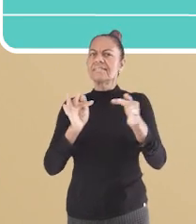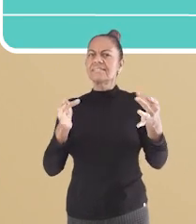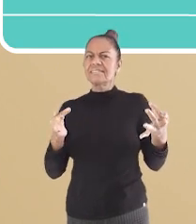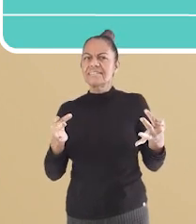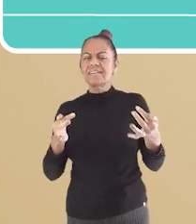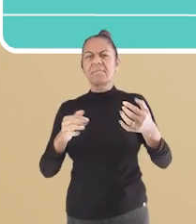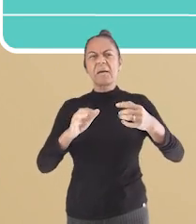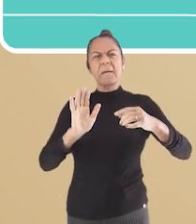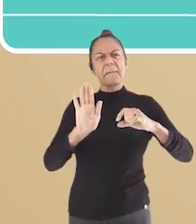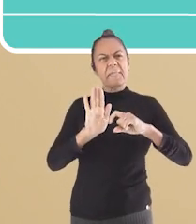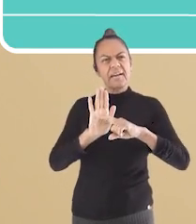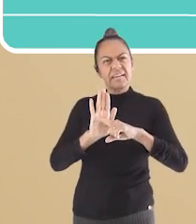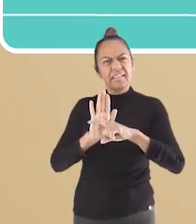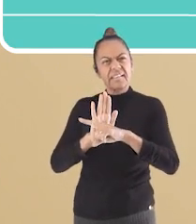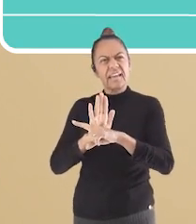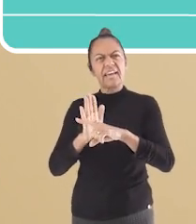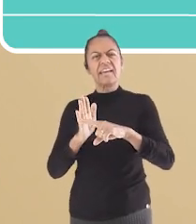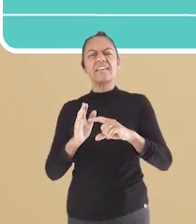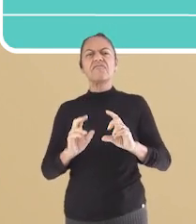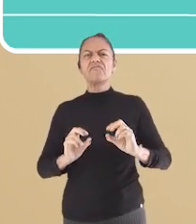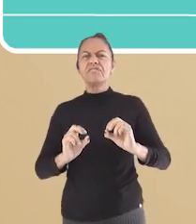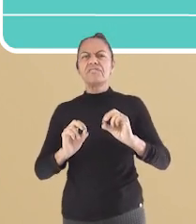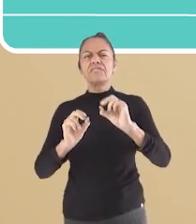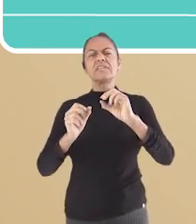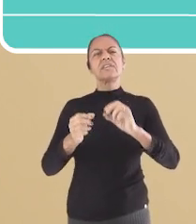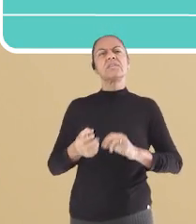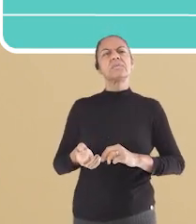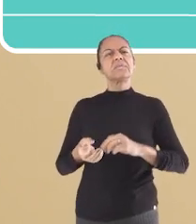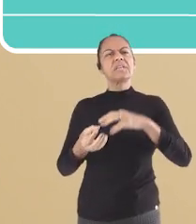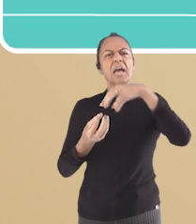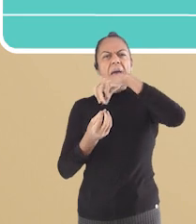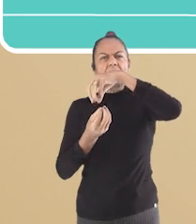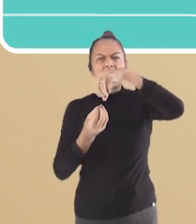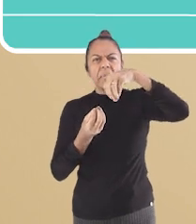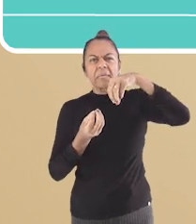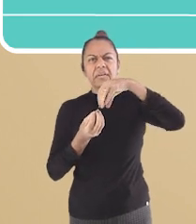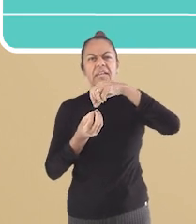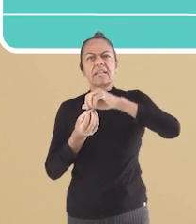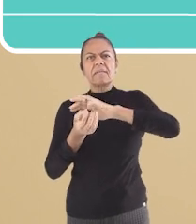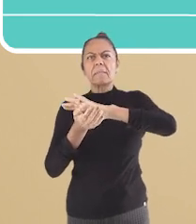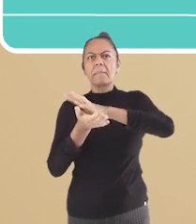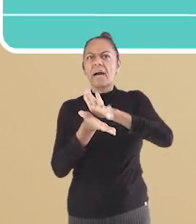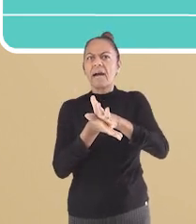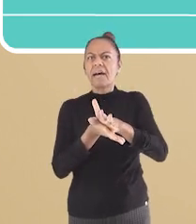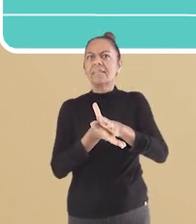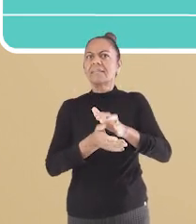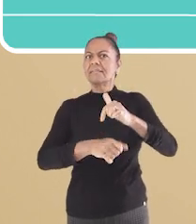mata bactérias, vírus e germes em apenas 30 segundos.